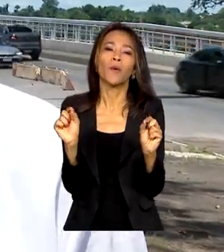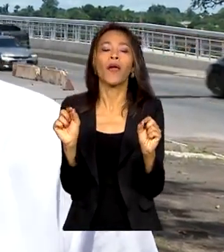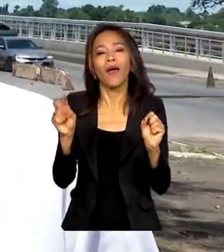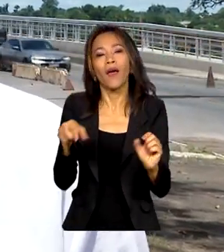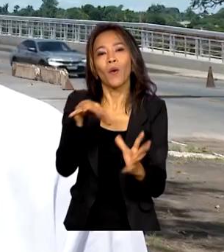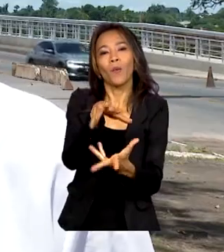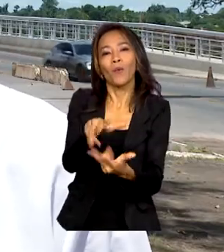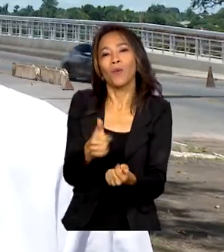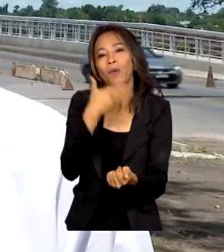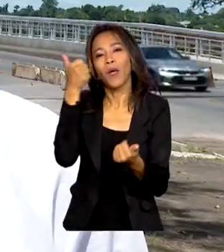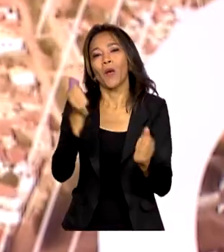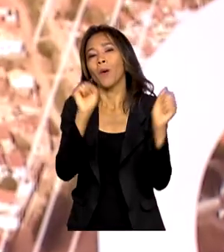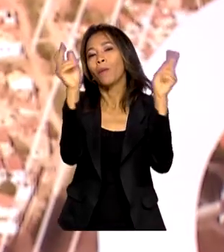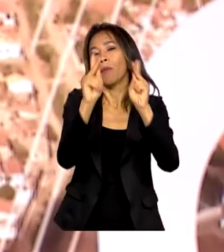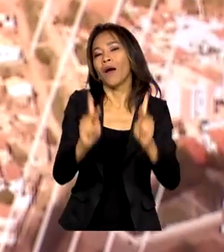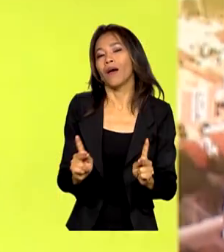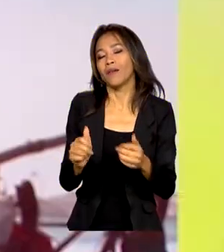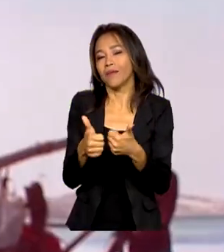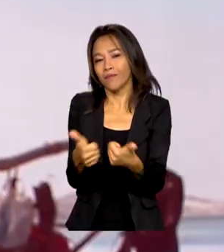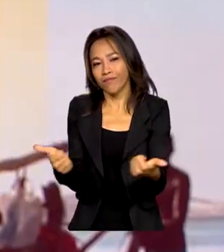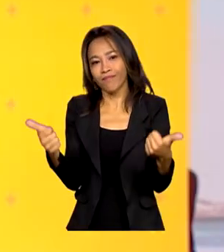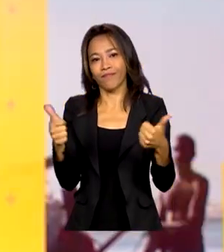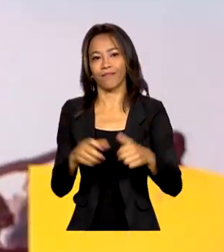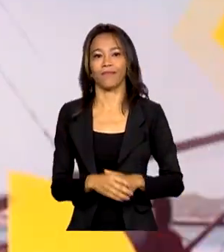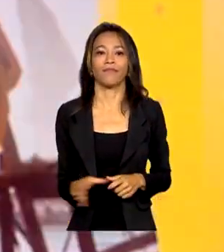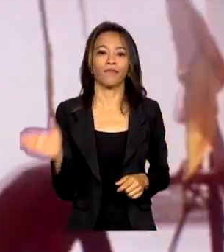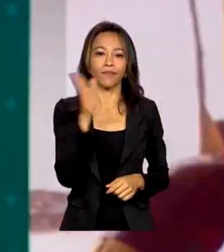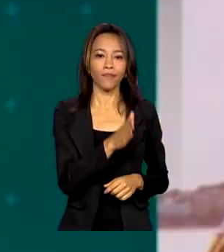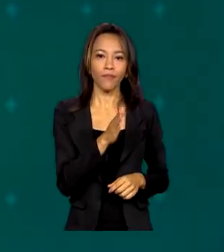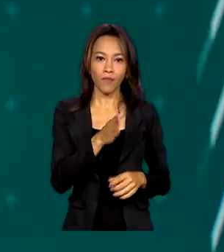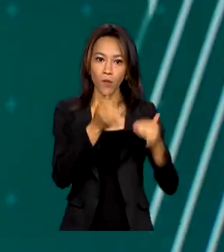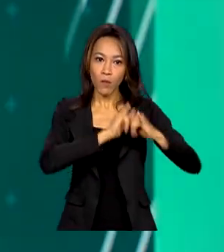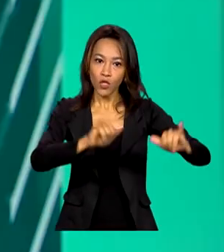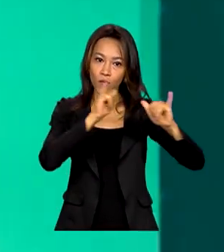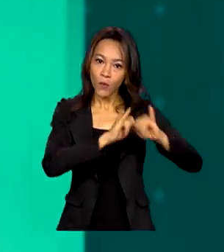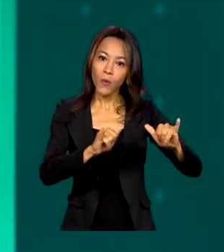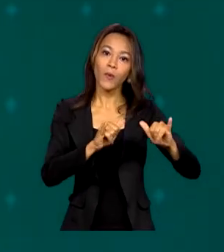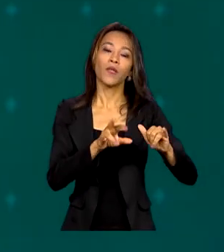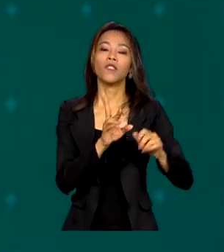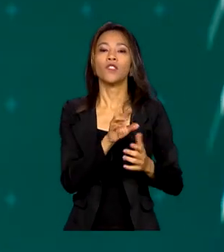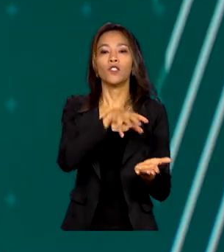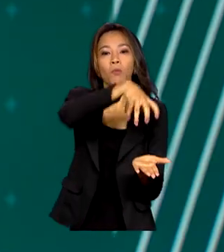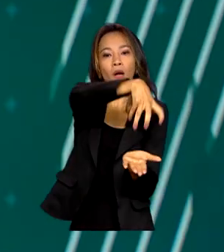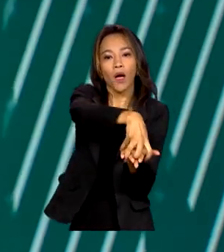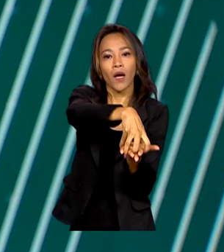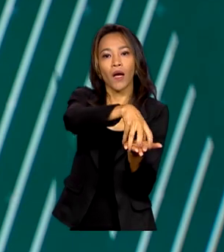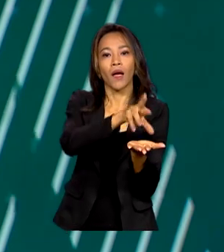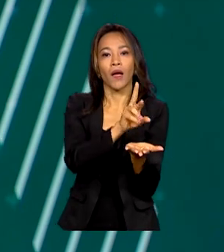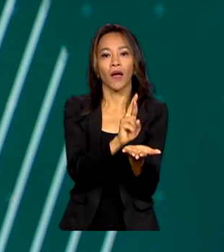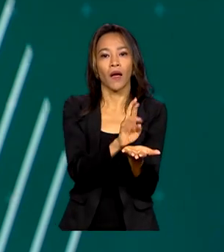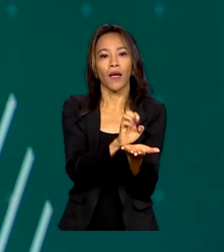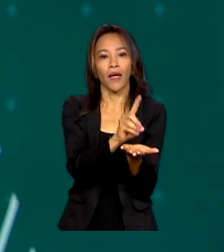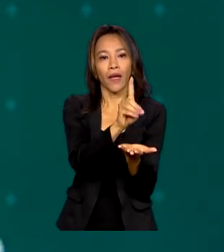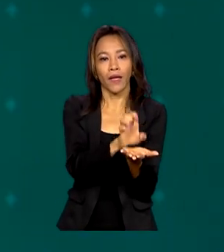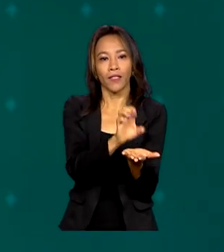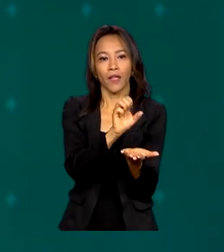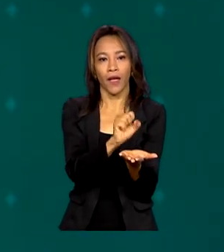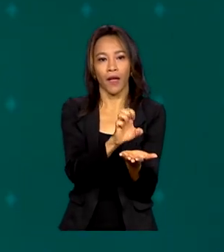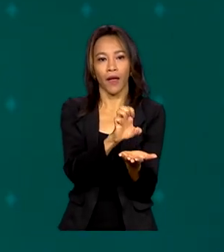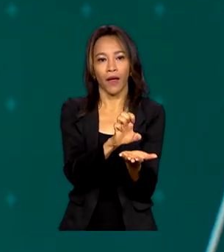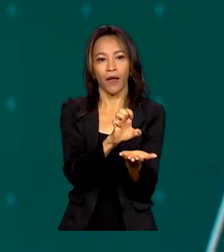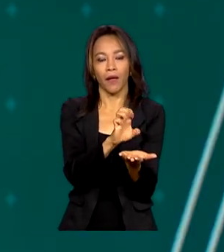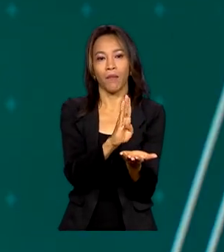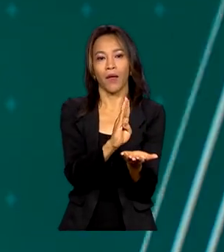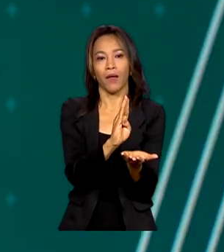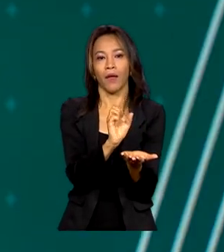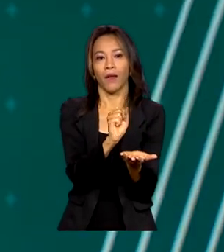né, um mundo de mais paz, harmonia. Uma campanha da rede EBSER, que administra os hospitais universitários federais, alerta para a